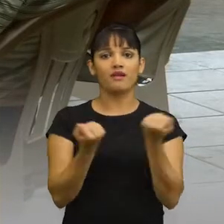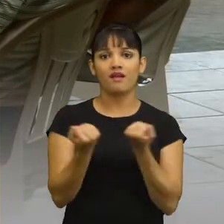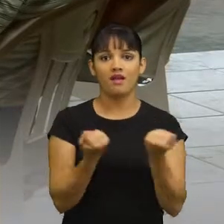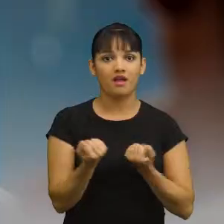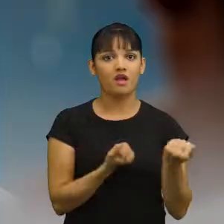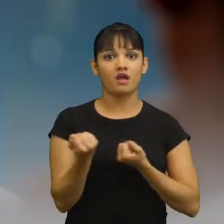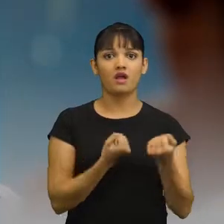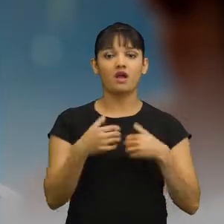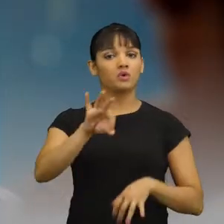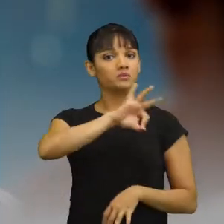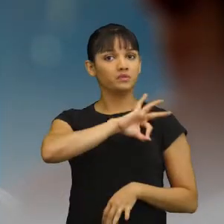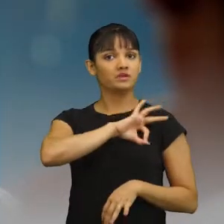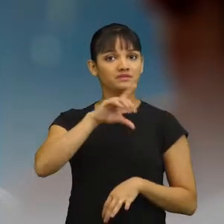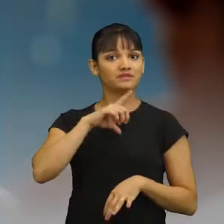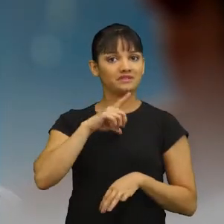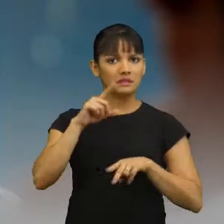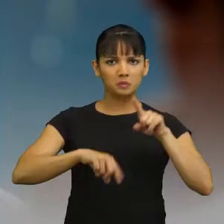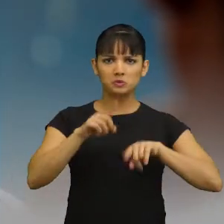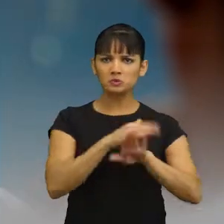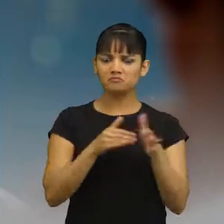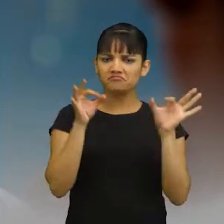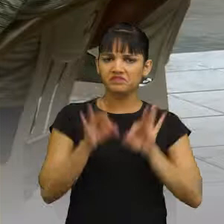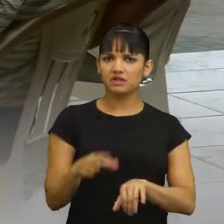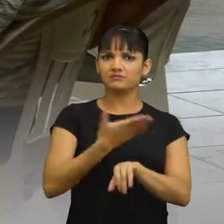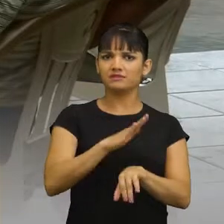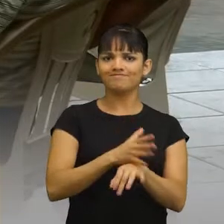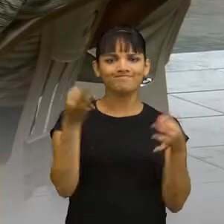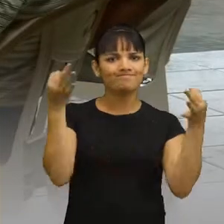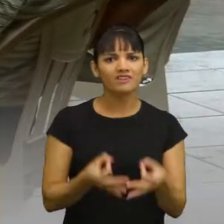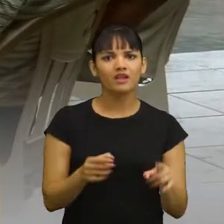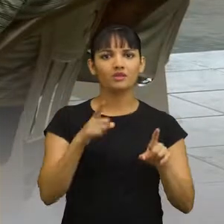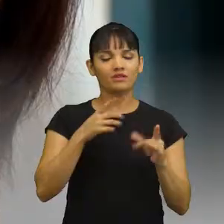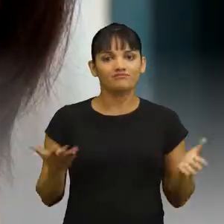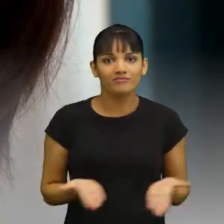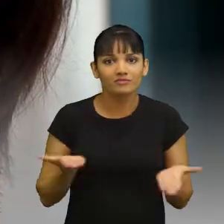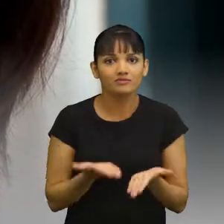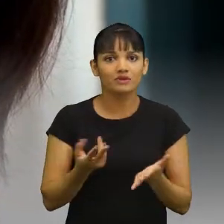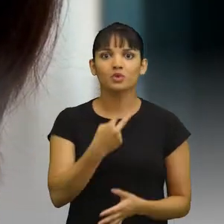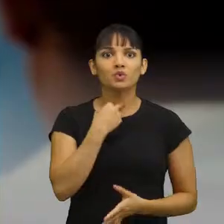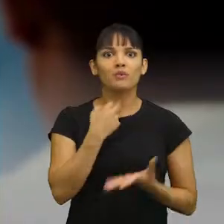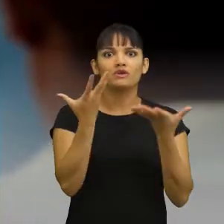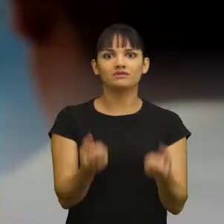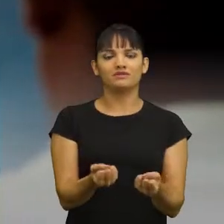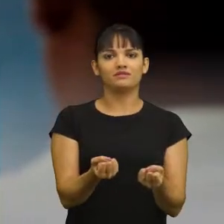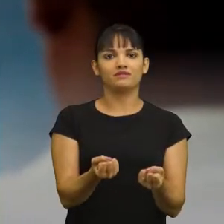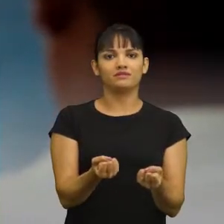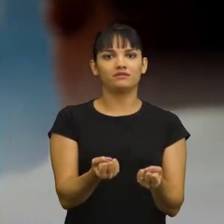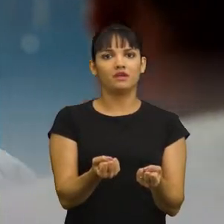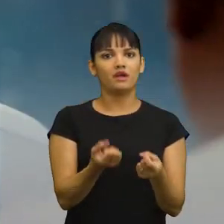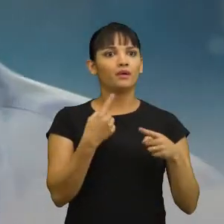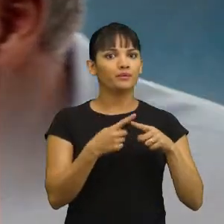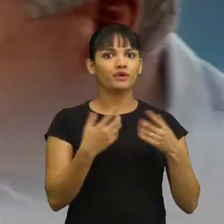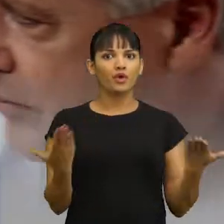de viaturas, uma polícia bem equipada, uma polícia bem treinada, uma polícia motivada. Nós não podemos admitir que...